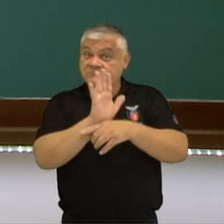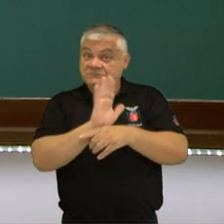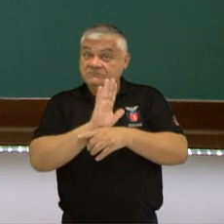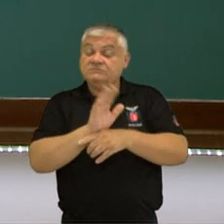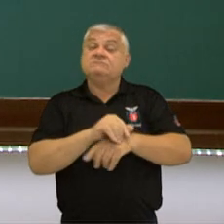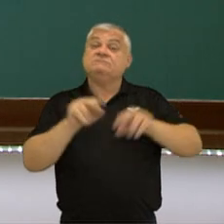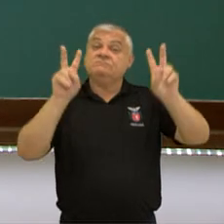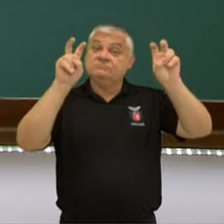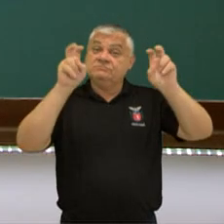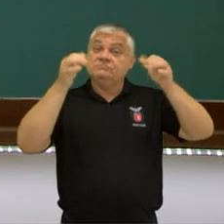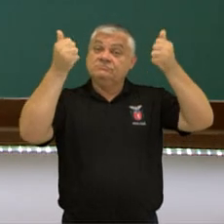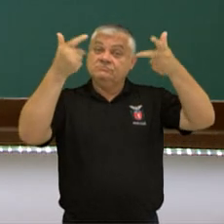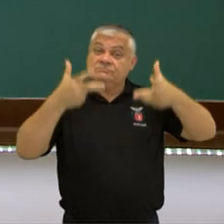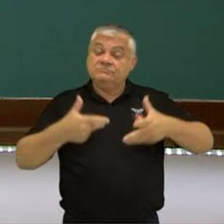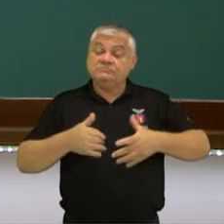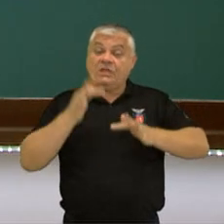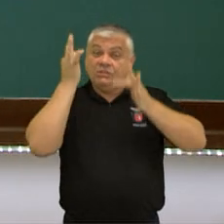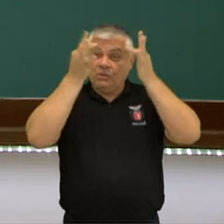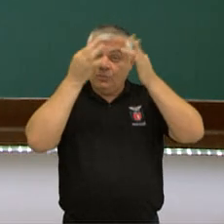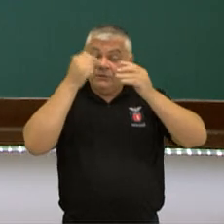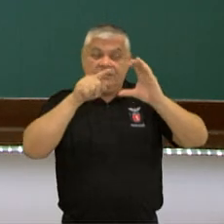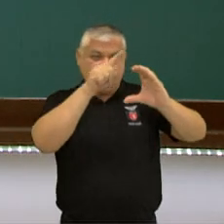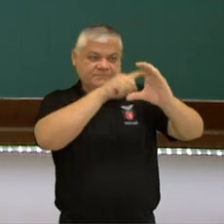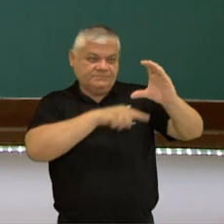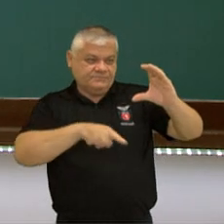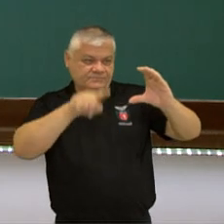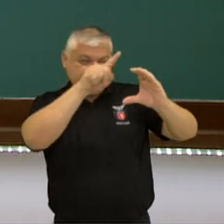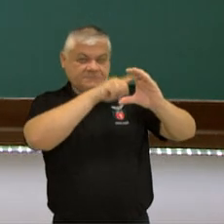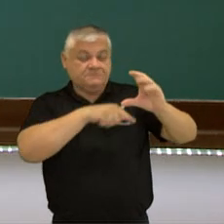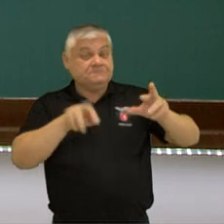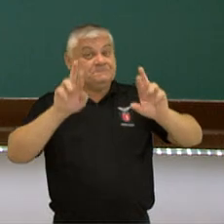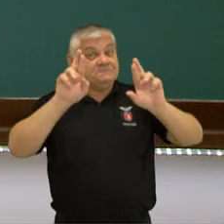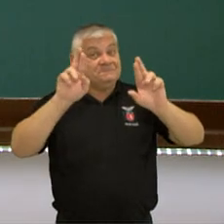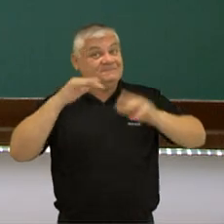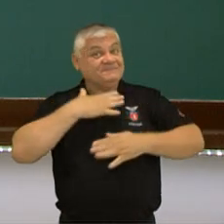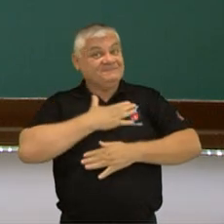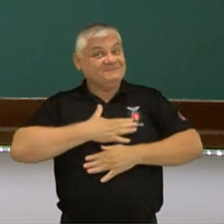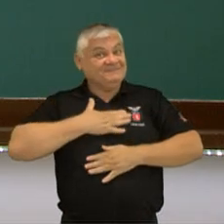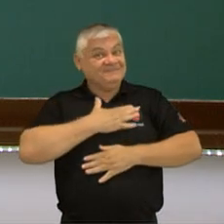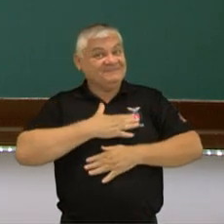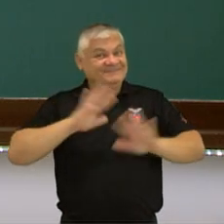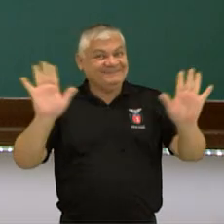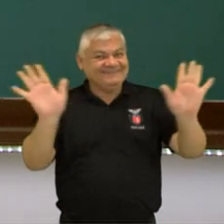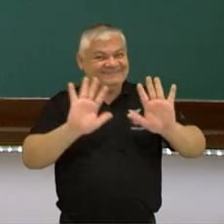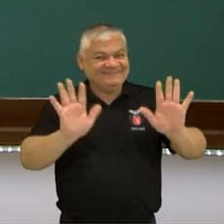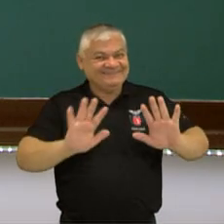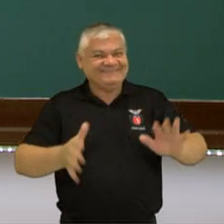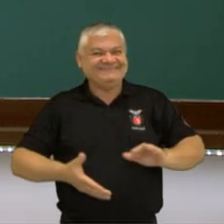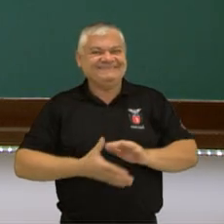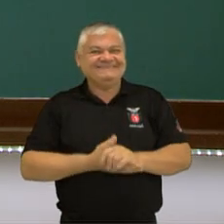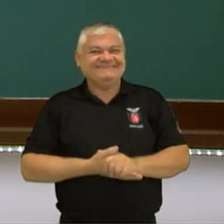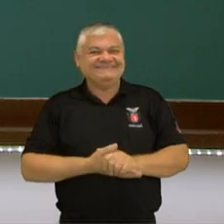falamos sobre a teoria estrutural do carbono. Espero que vocês tenham gostado e até breve.